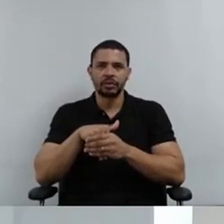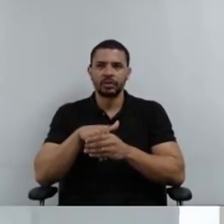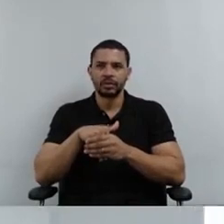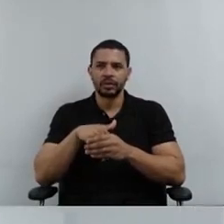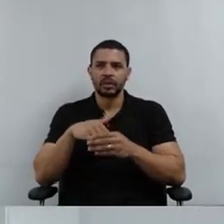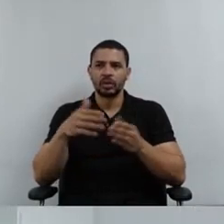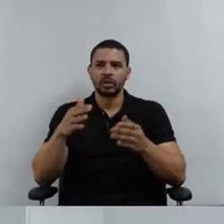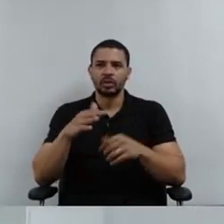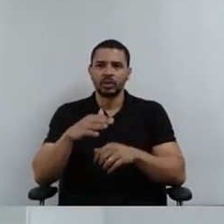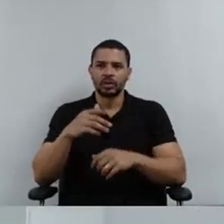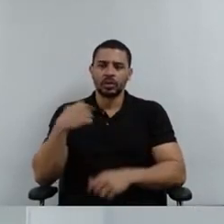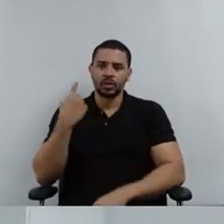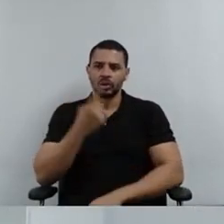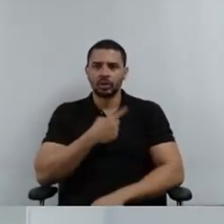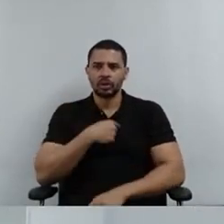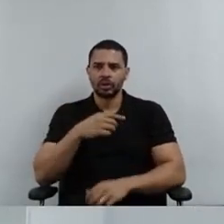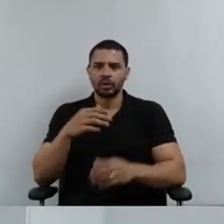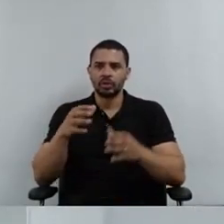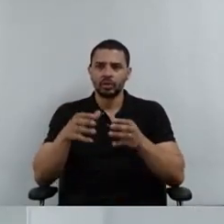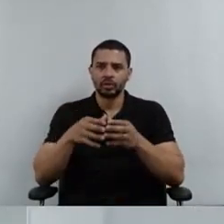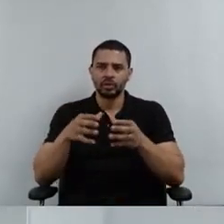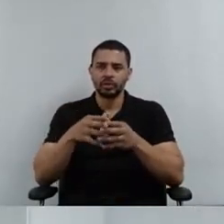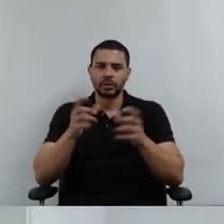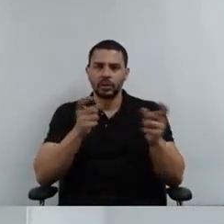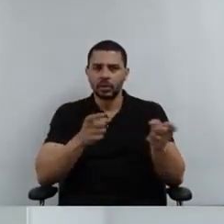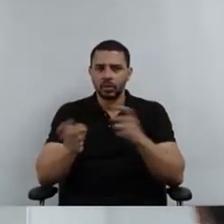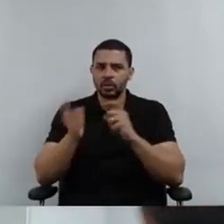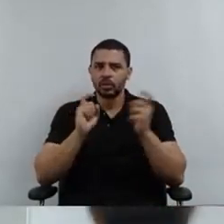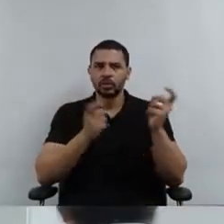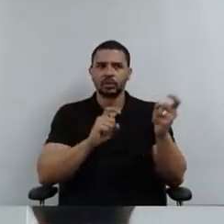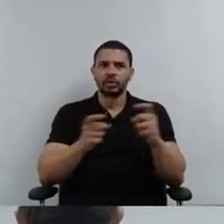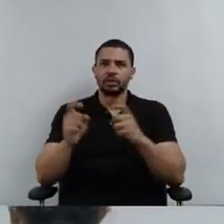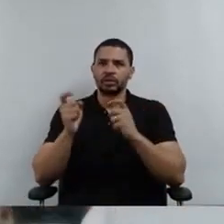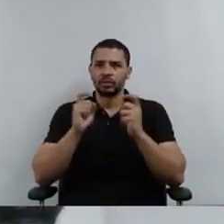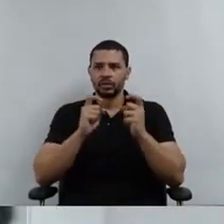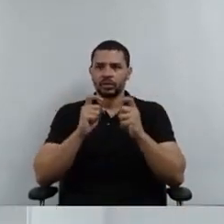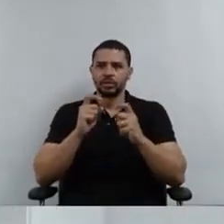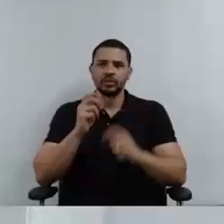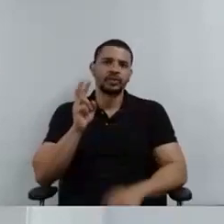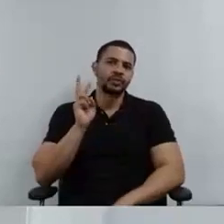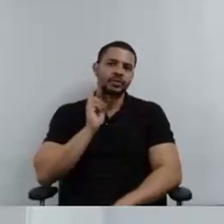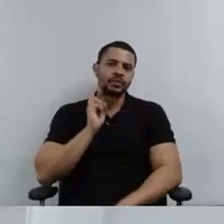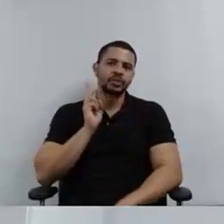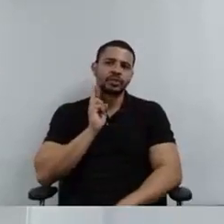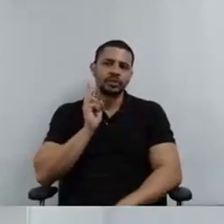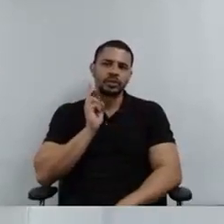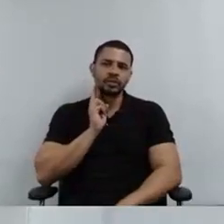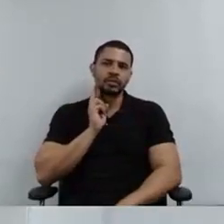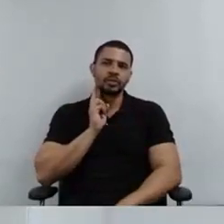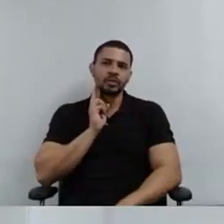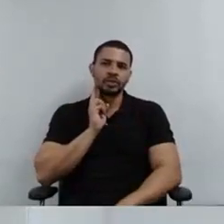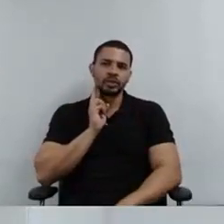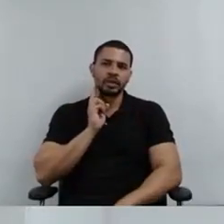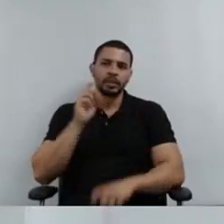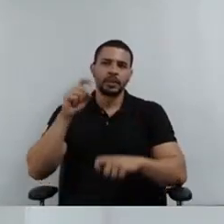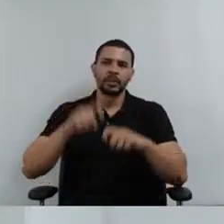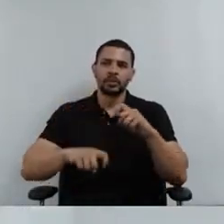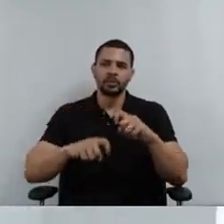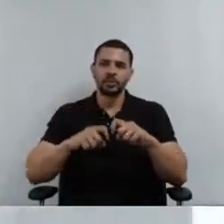ontem lá no nosso coletivo uma roda de conversa com as vítimas adultas de abuso sexual infantil.